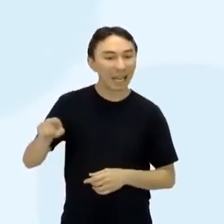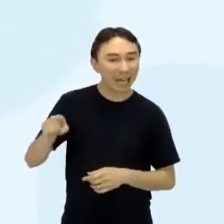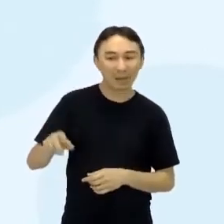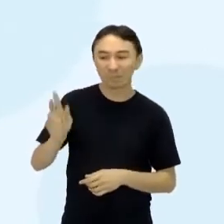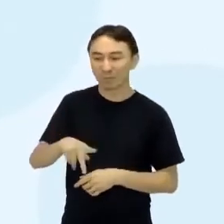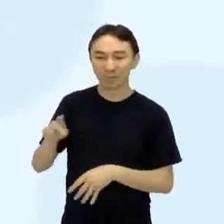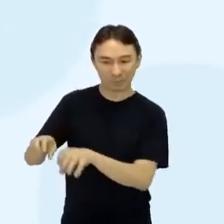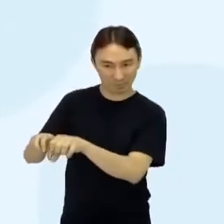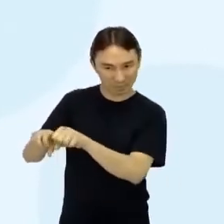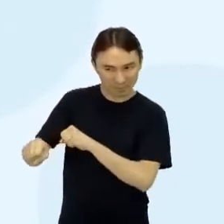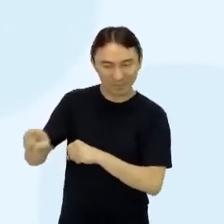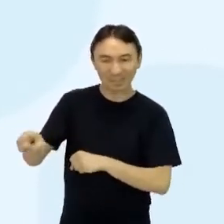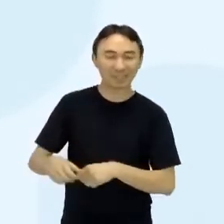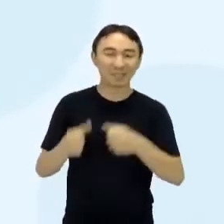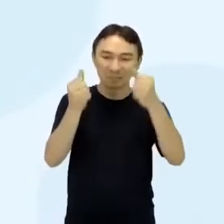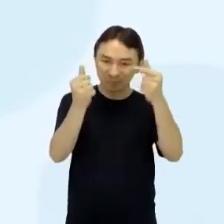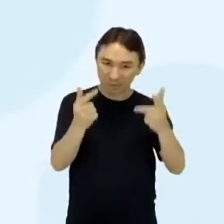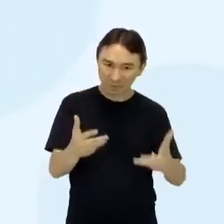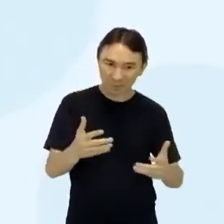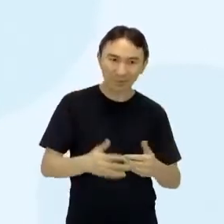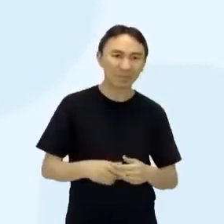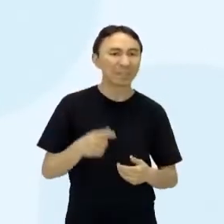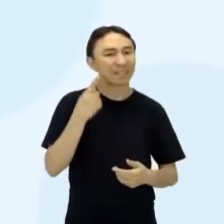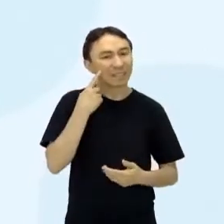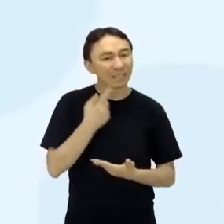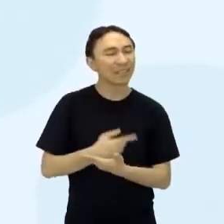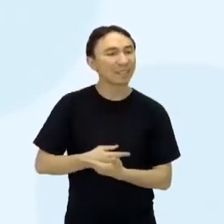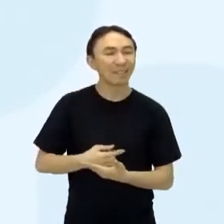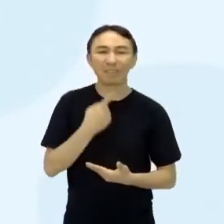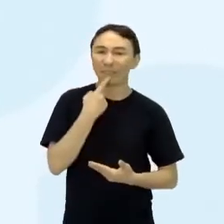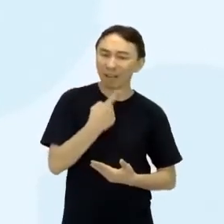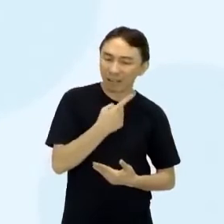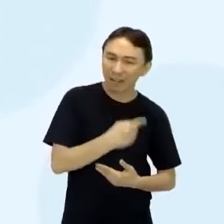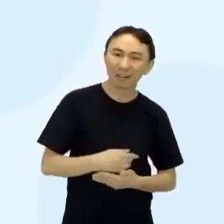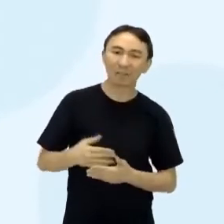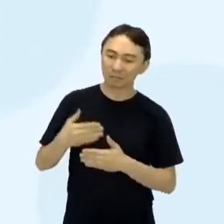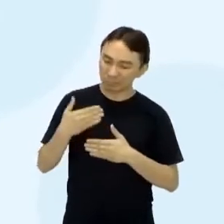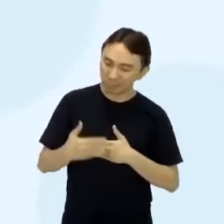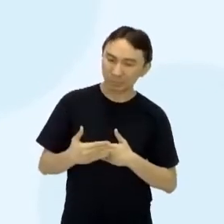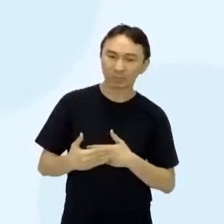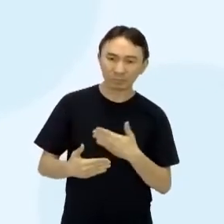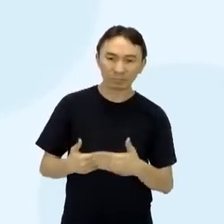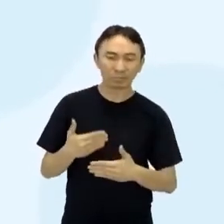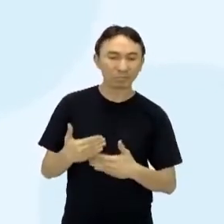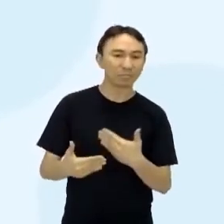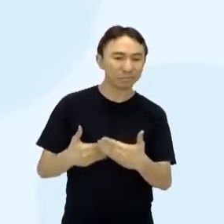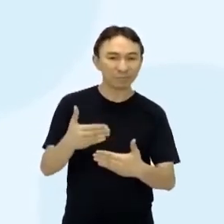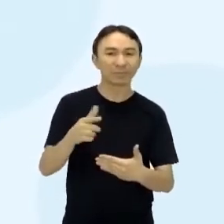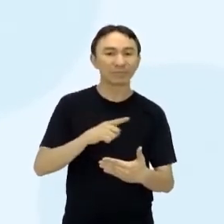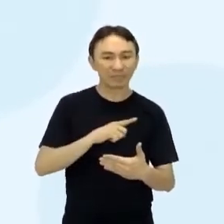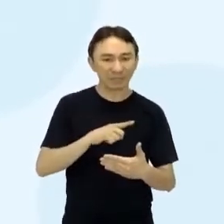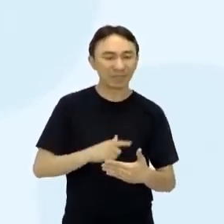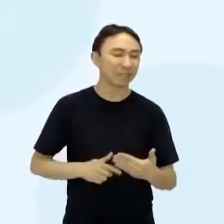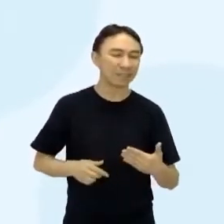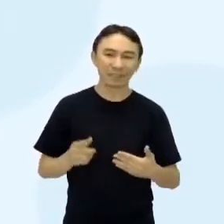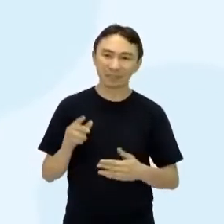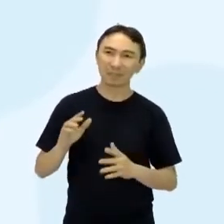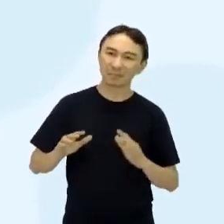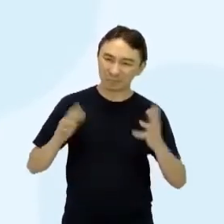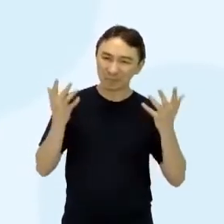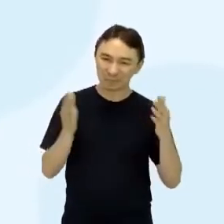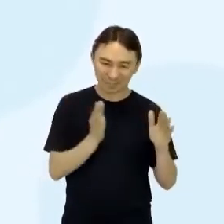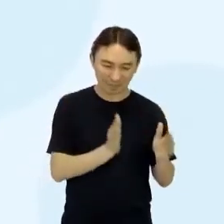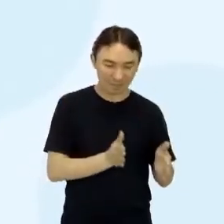informa o fato de modo sequencial, ou seja, fala como que surgiu, decorrer, de acordo com os períodos do evento, de